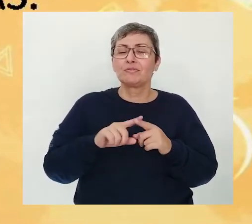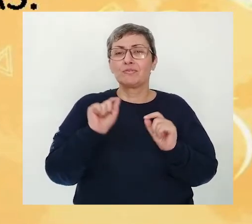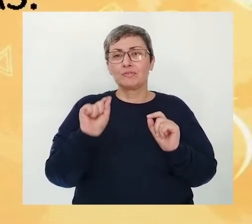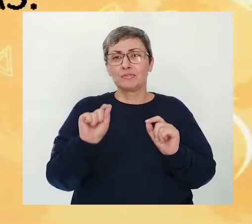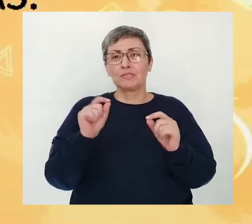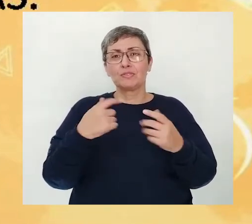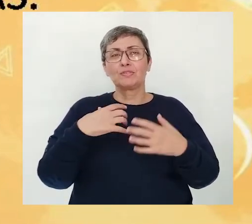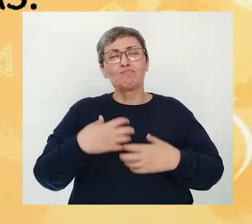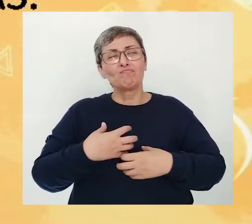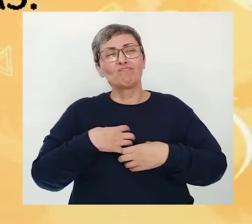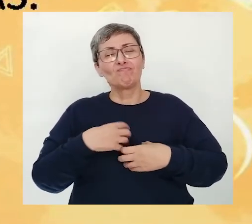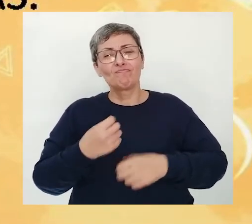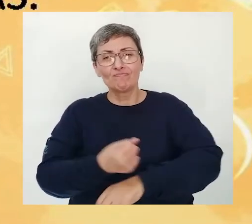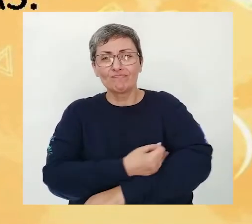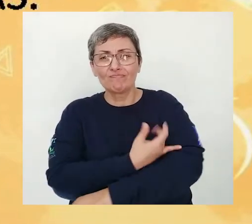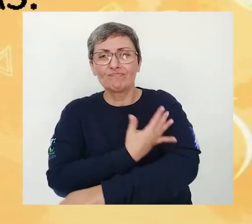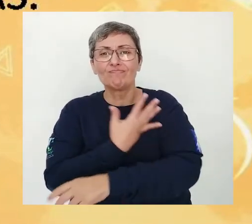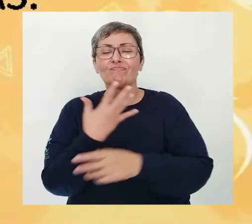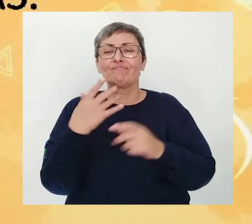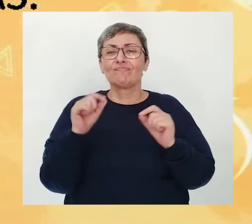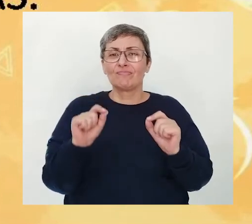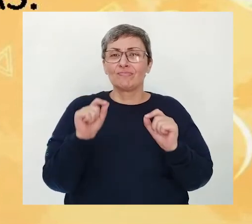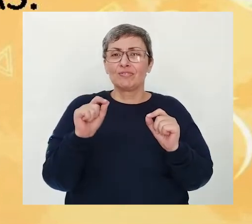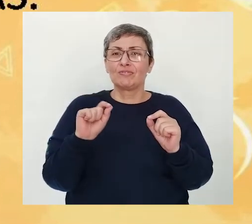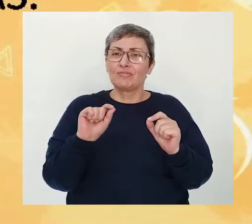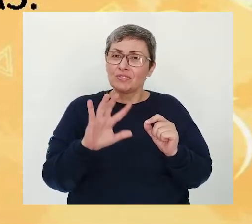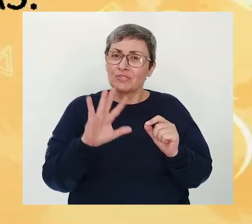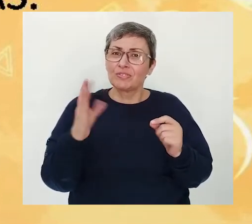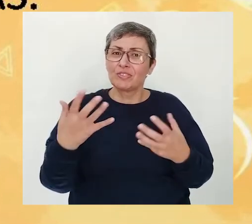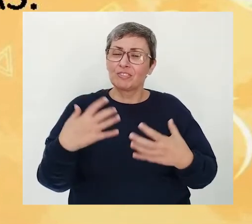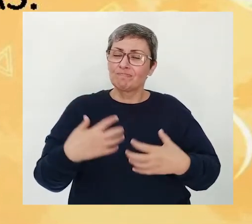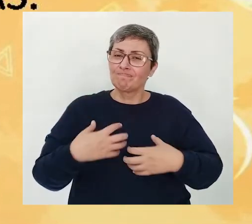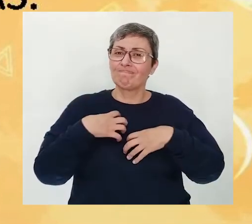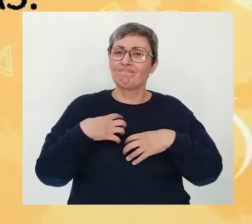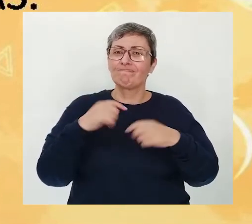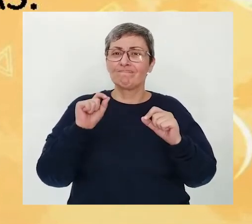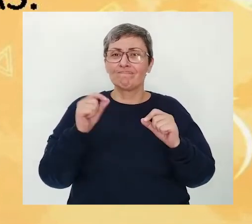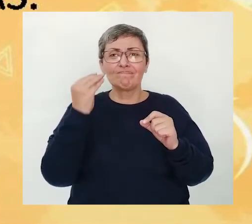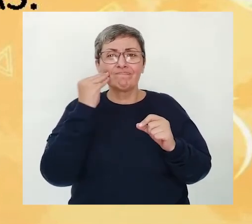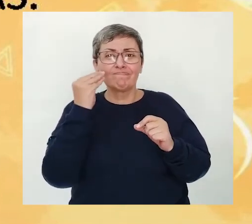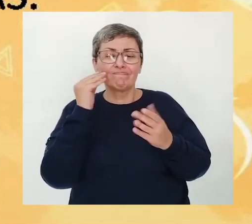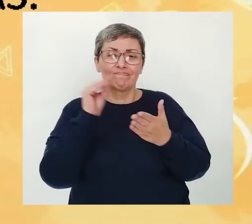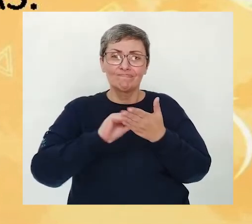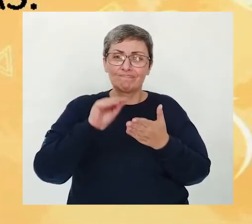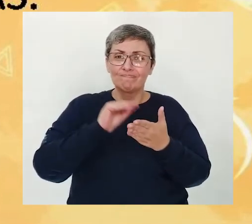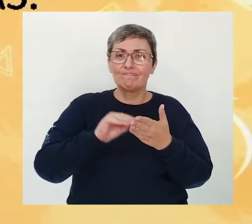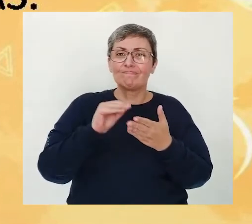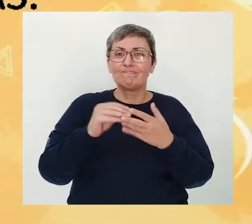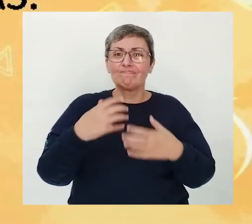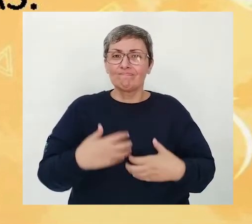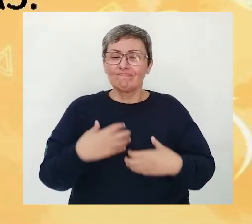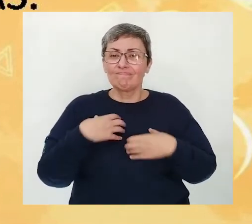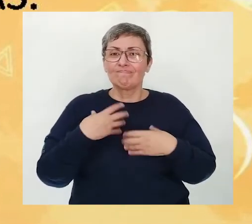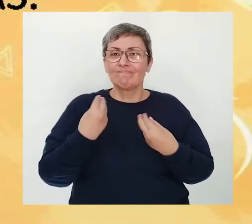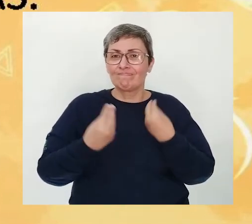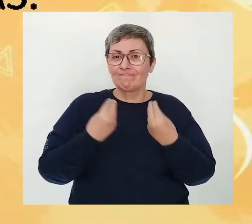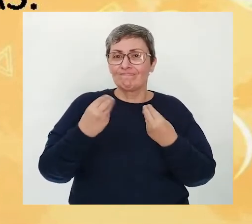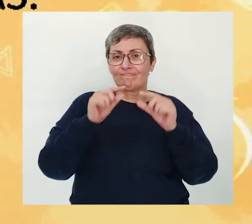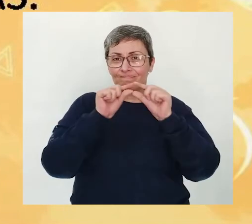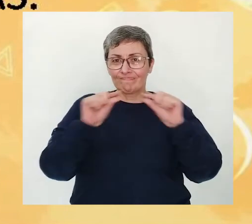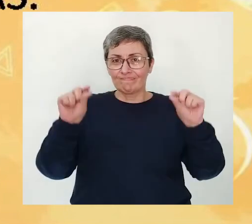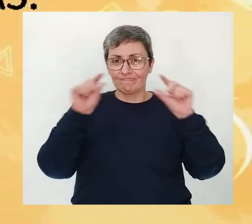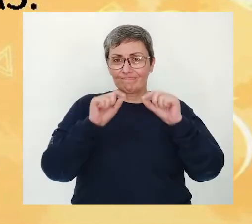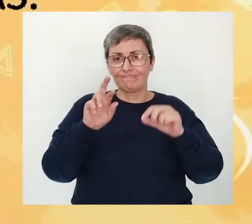Dos sentimentos E emoções Que essa situação Te causou E tente escrever O você sentiu Em forma de